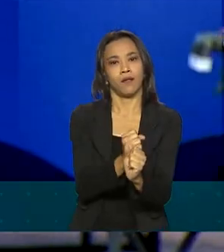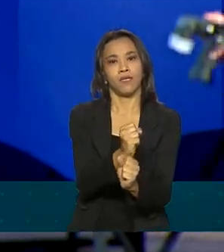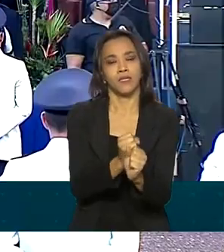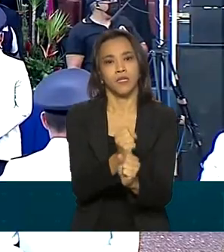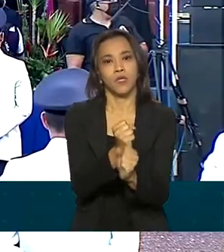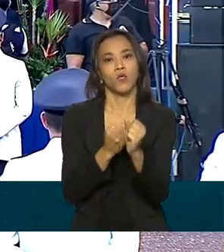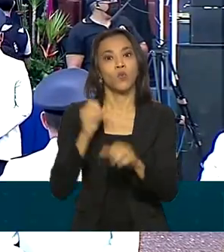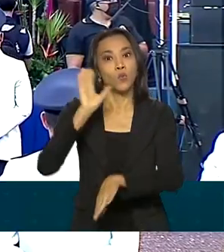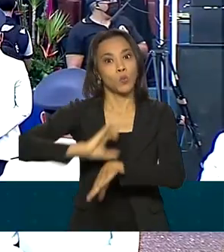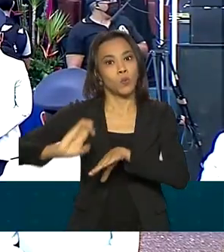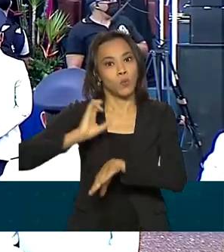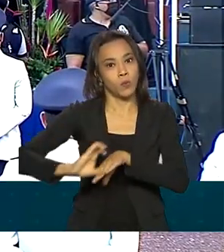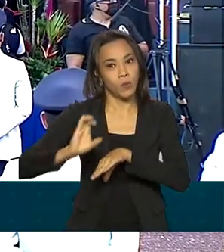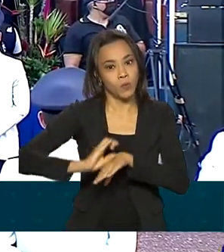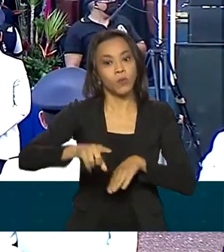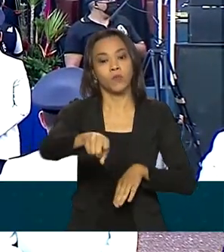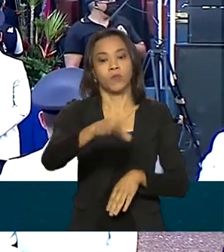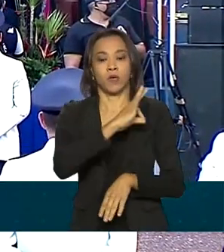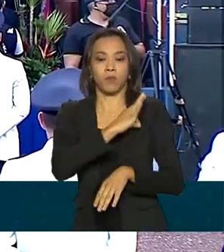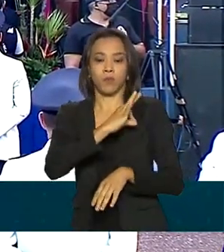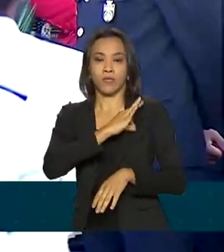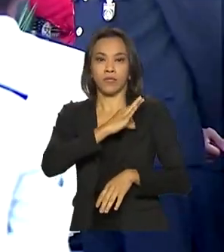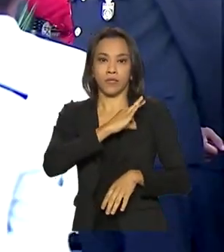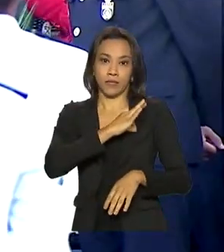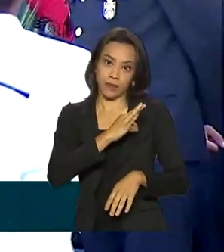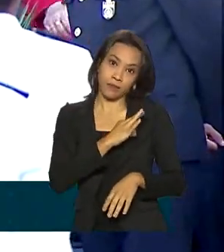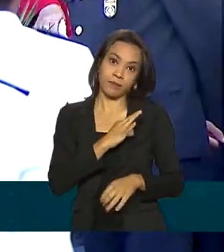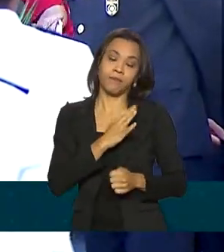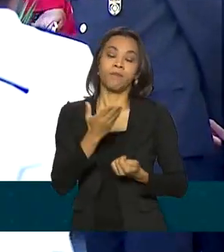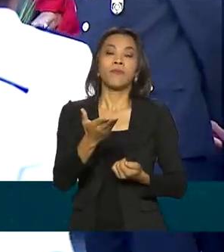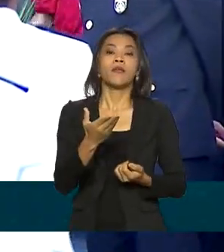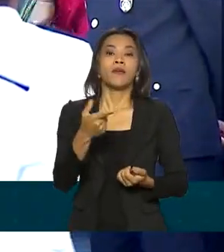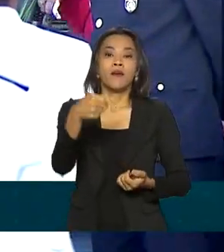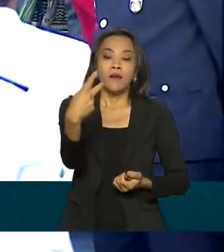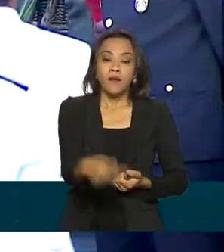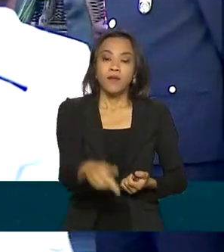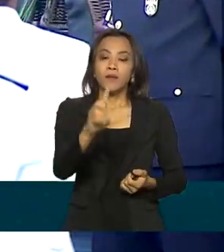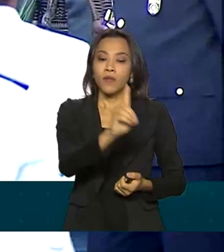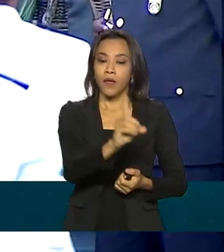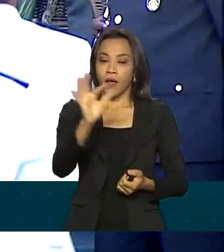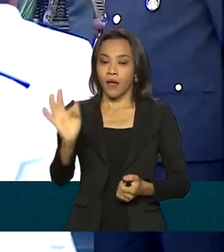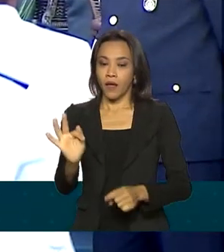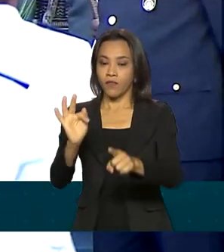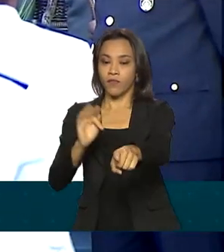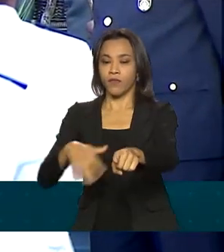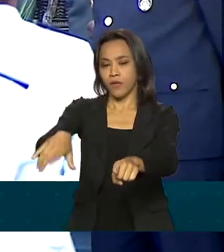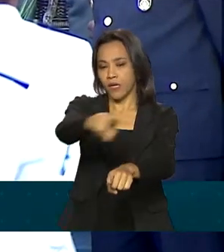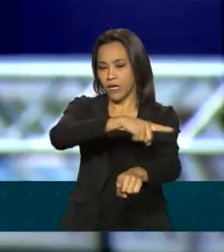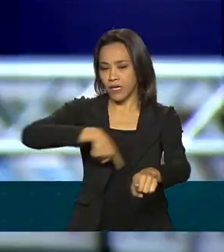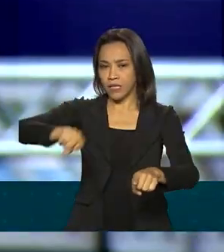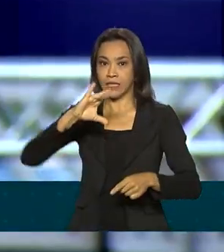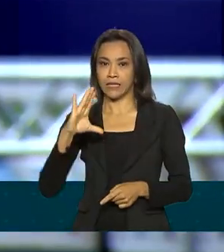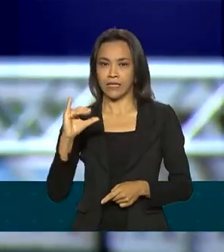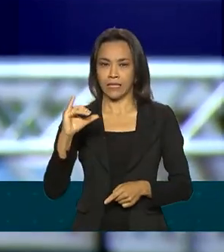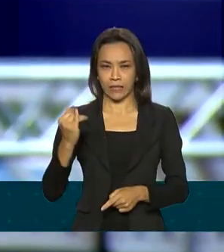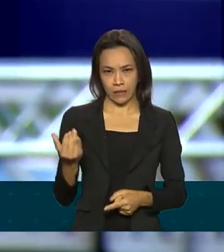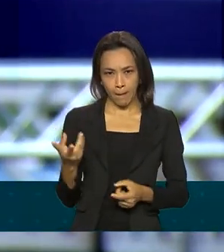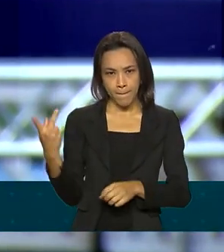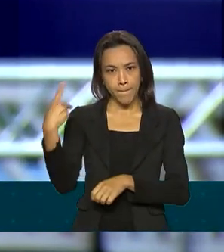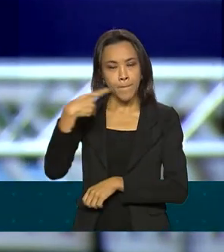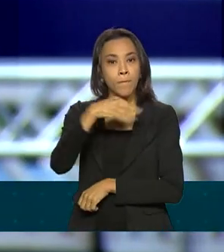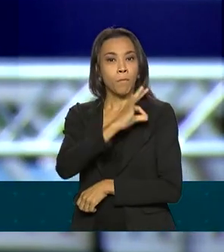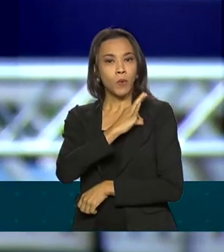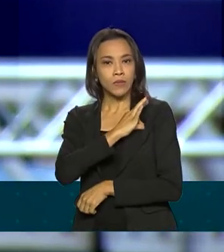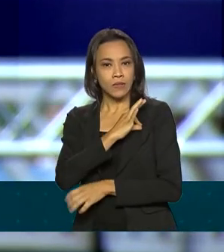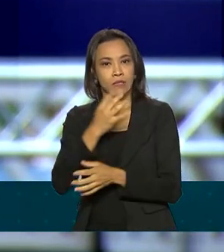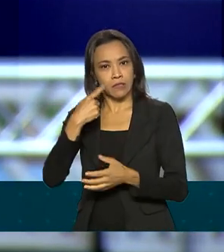de oficiais da Polícia Militar do Distrito Federal. Os cadetes foram graduados em ciências policiais. Agora, eles